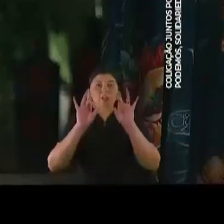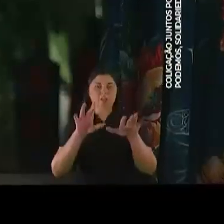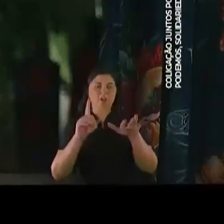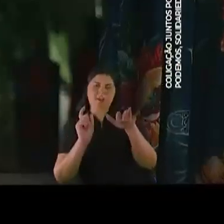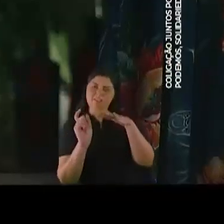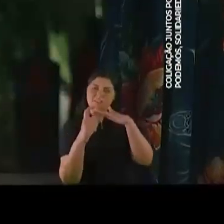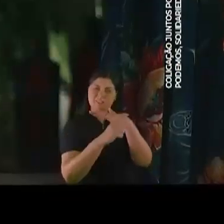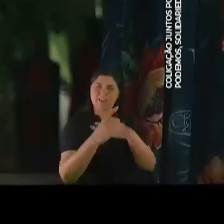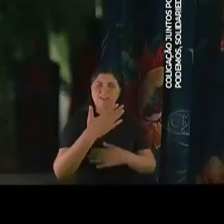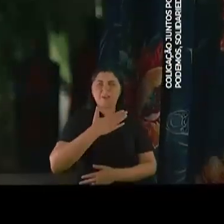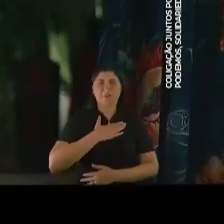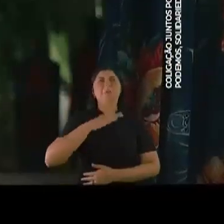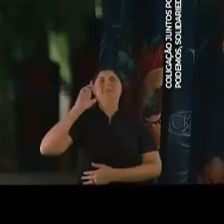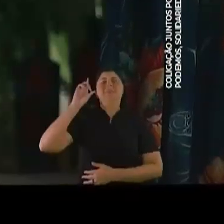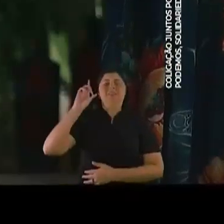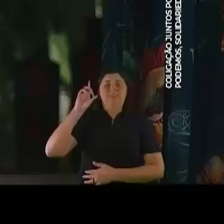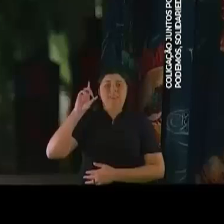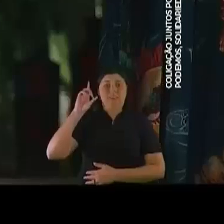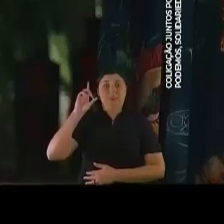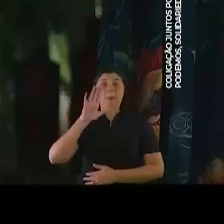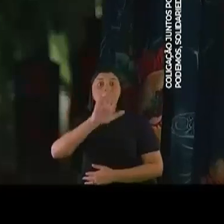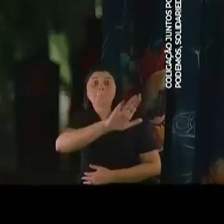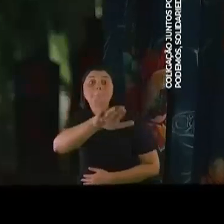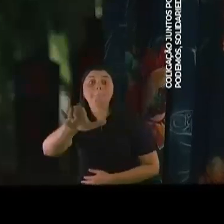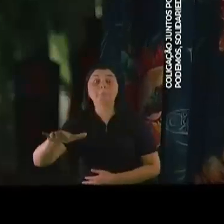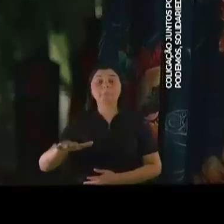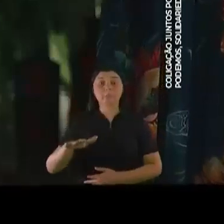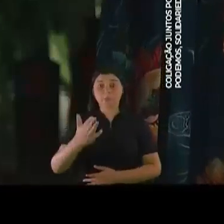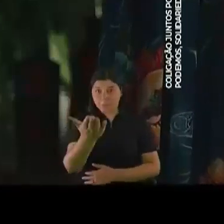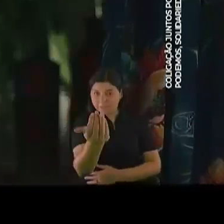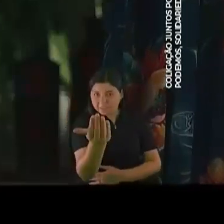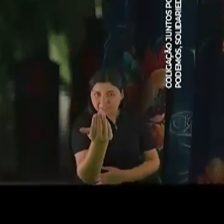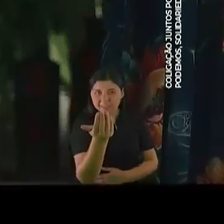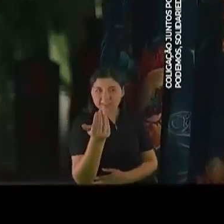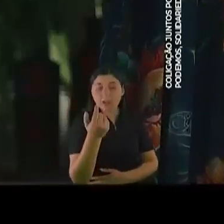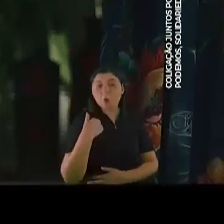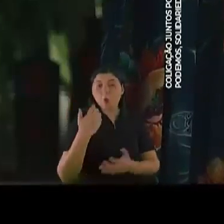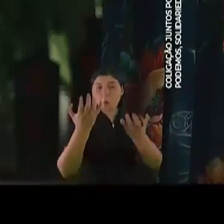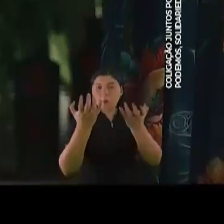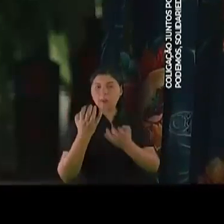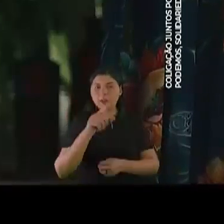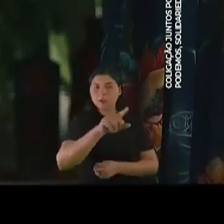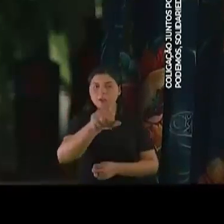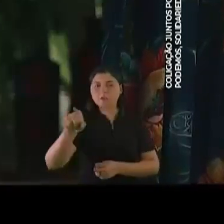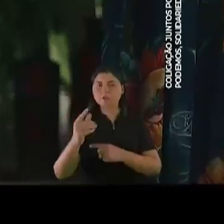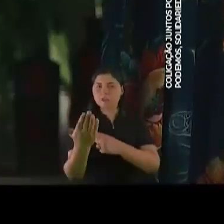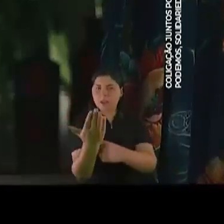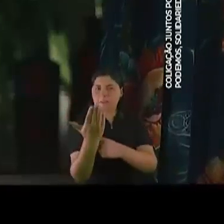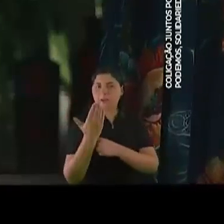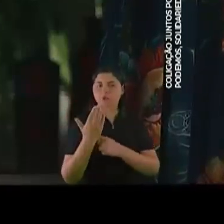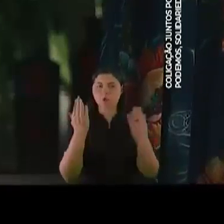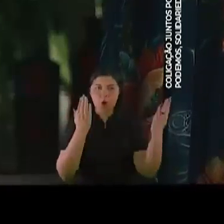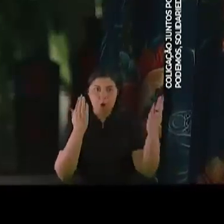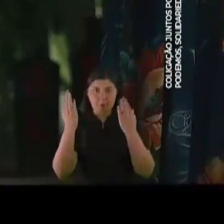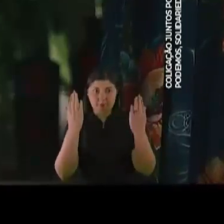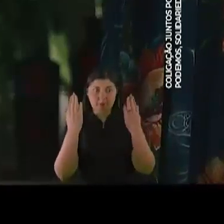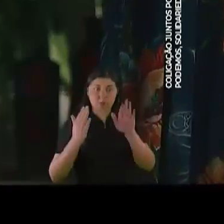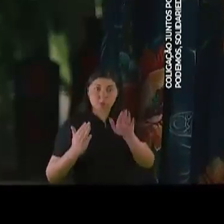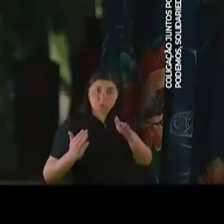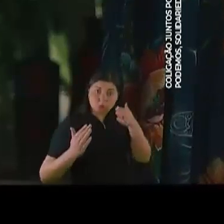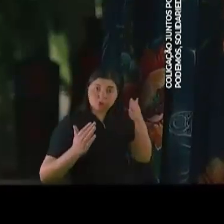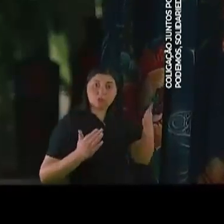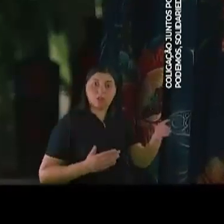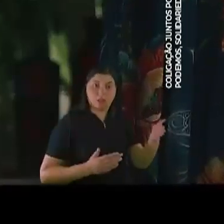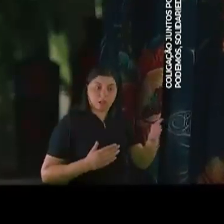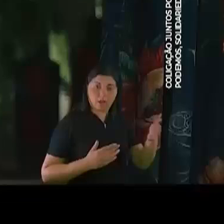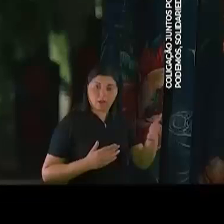Só fake news, não é, Meu Deus do céu. Eleitor Cuiabá, vem cá. Hoje eu quero que você me ajude a comparar.